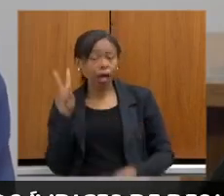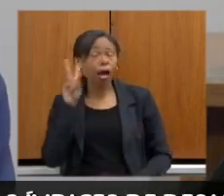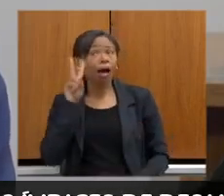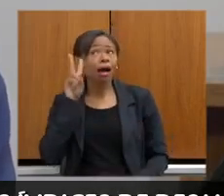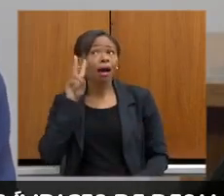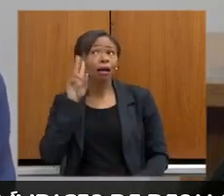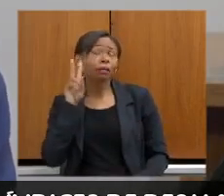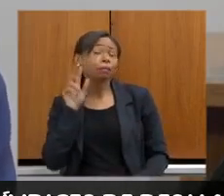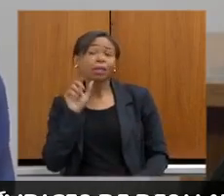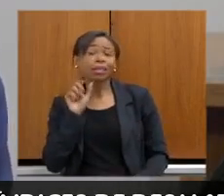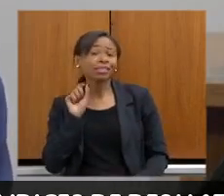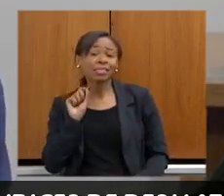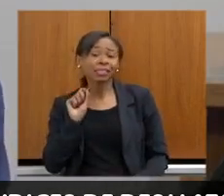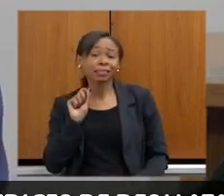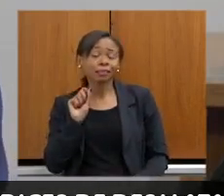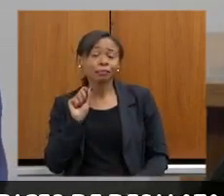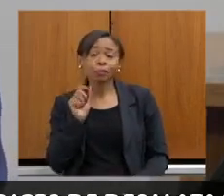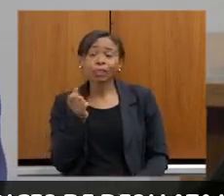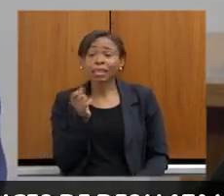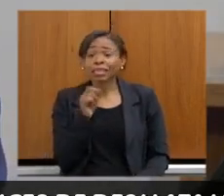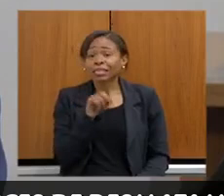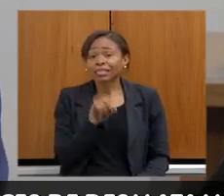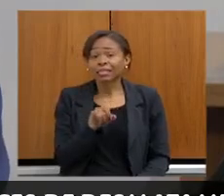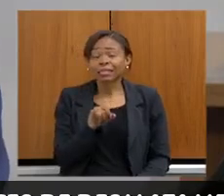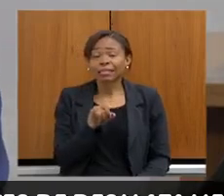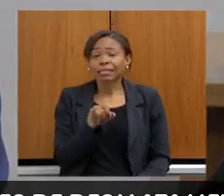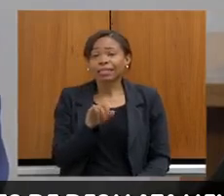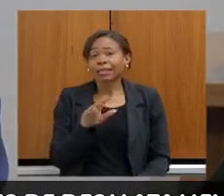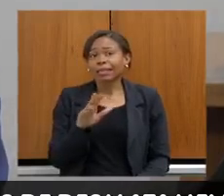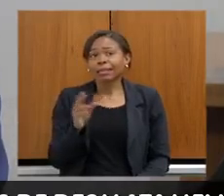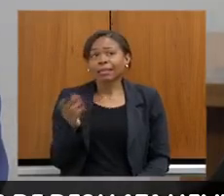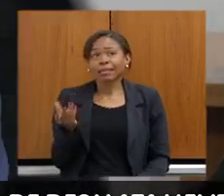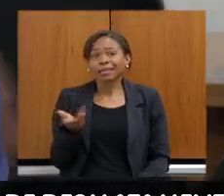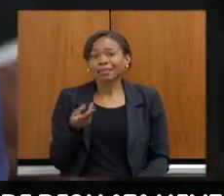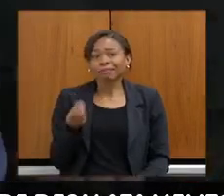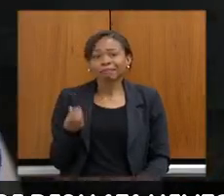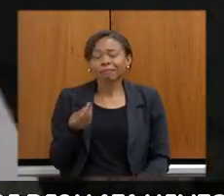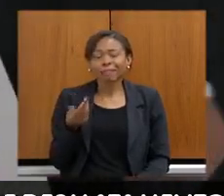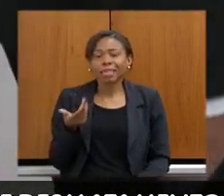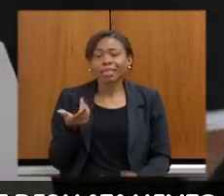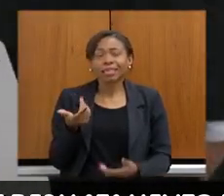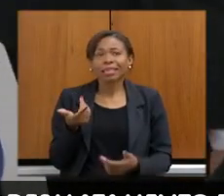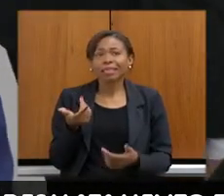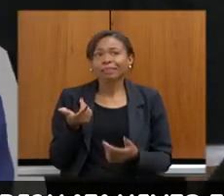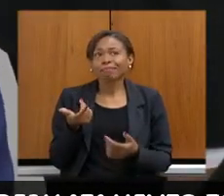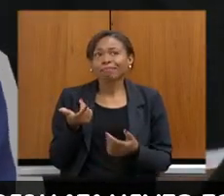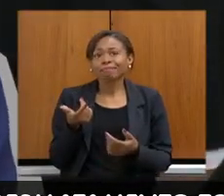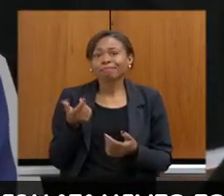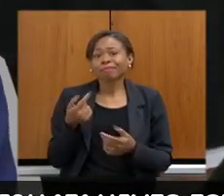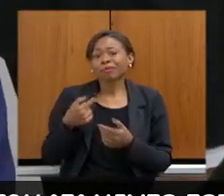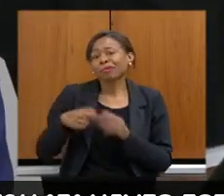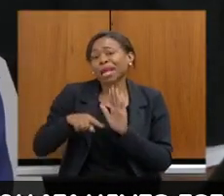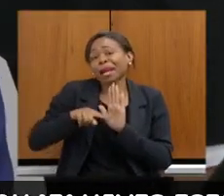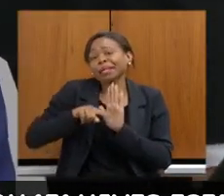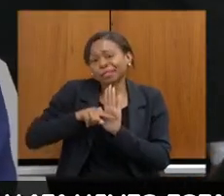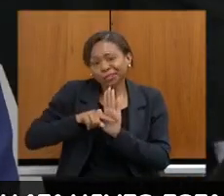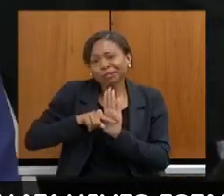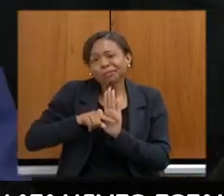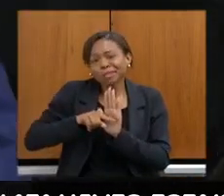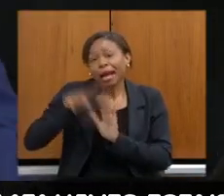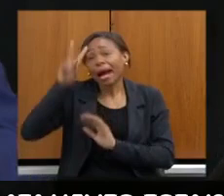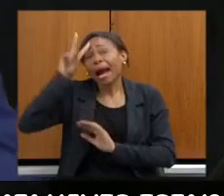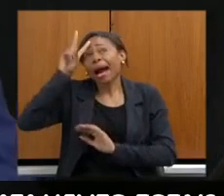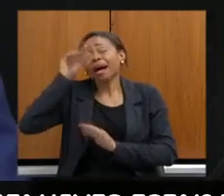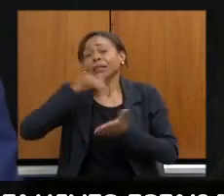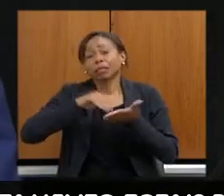quando... só é lembrada de forma, na maioria das vezes, negativa. E a Secretaria tem